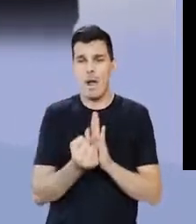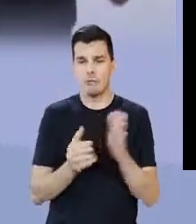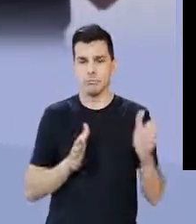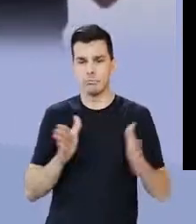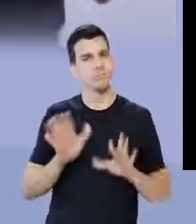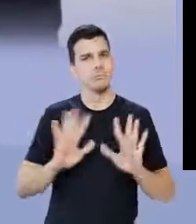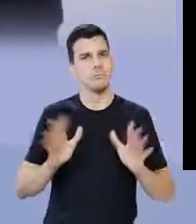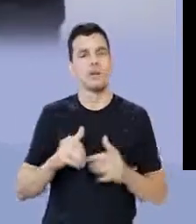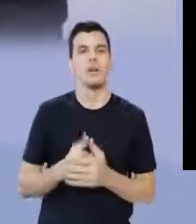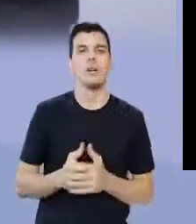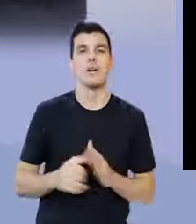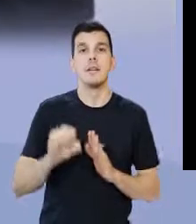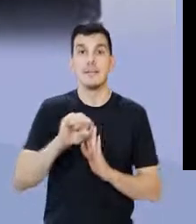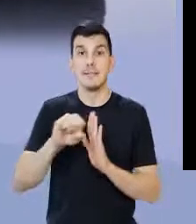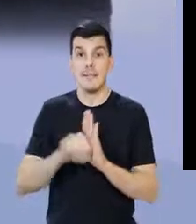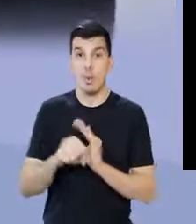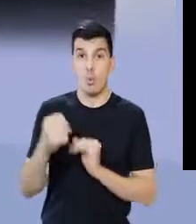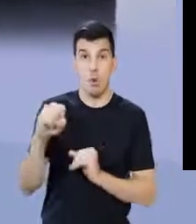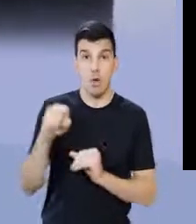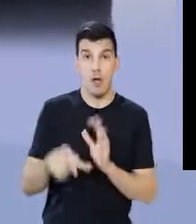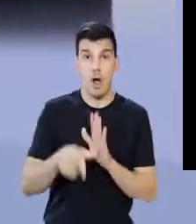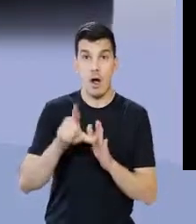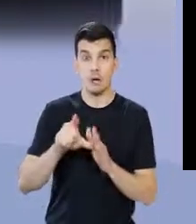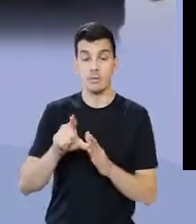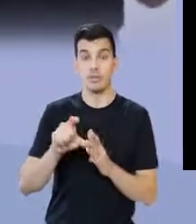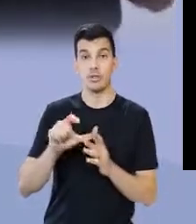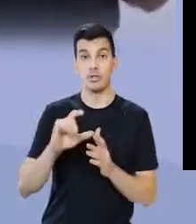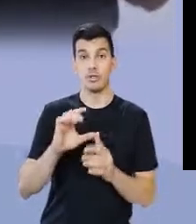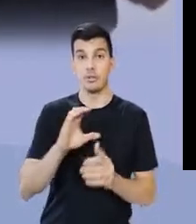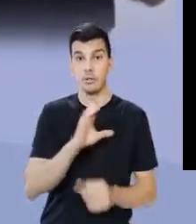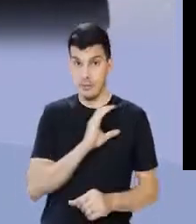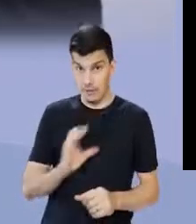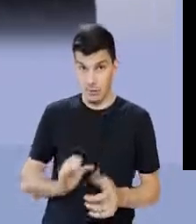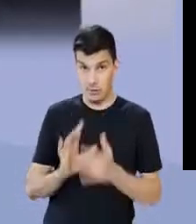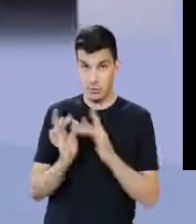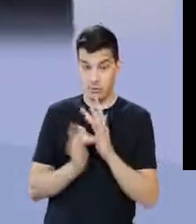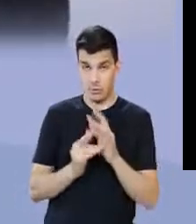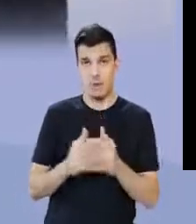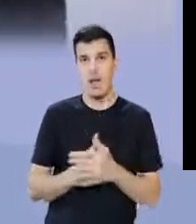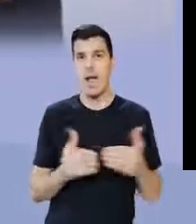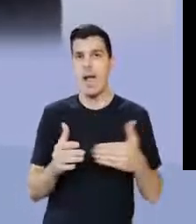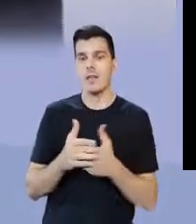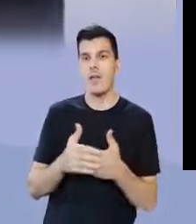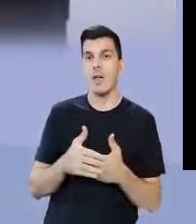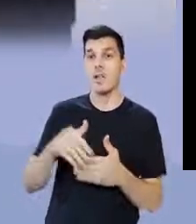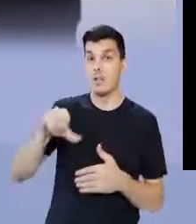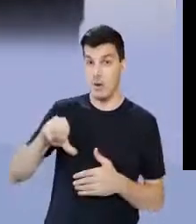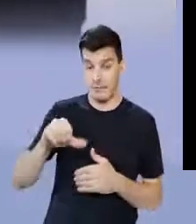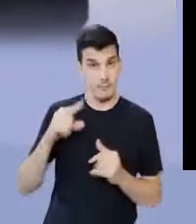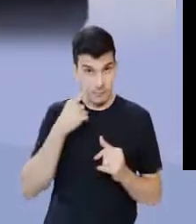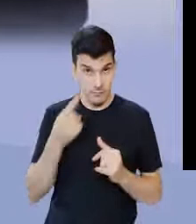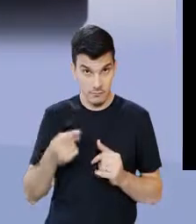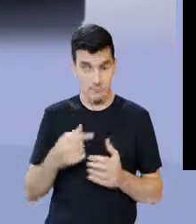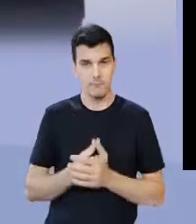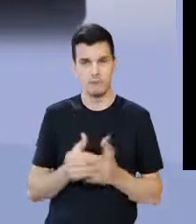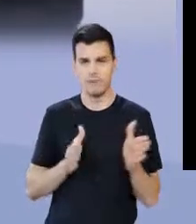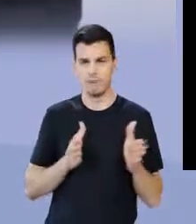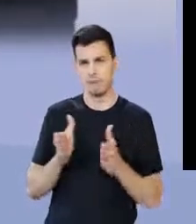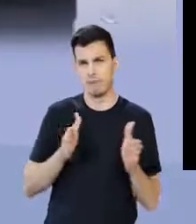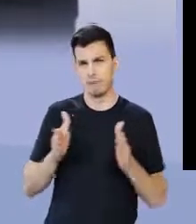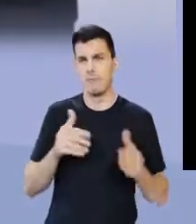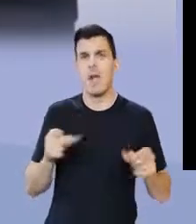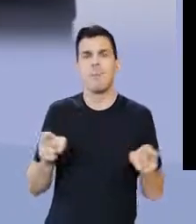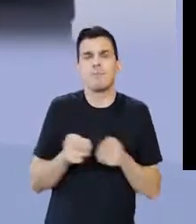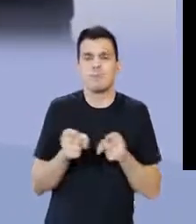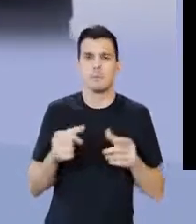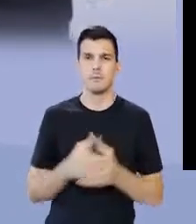datas não são precisas. Mas ela acontece lá no século VIII, antes de Cristo, e vai até 509 também antes de Cristo. Né? Um